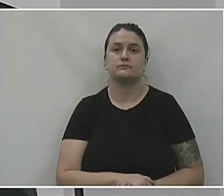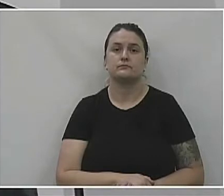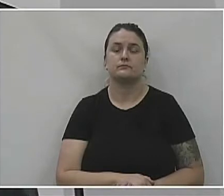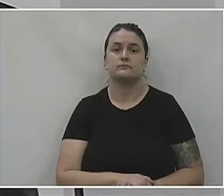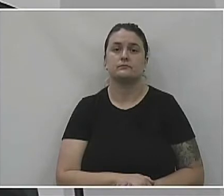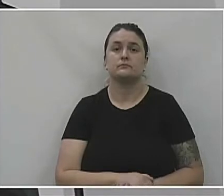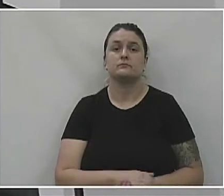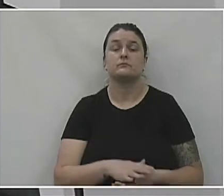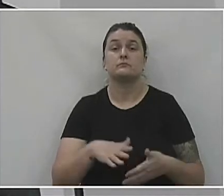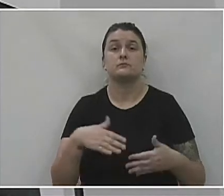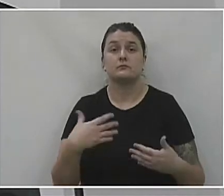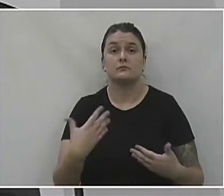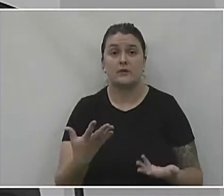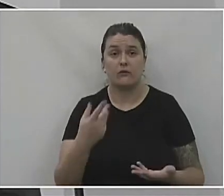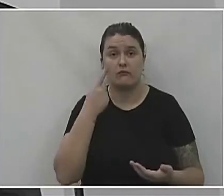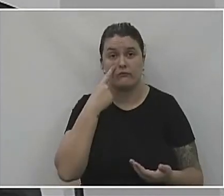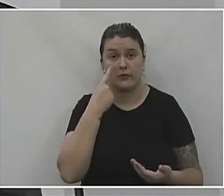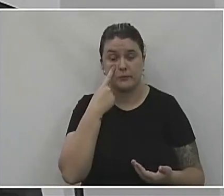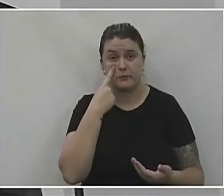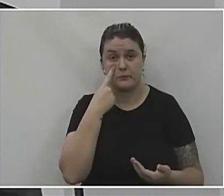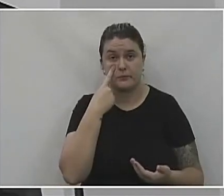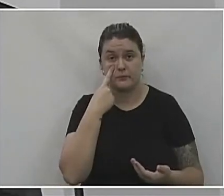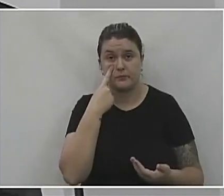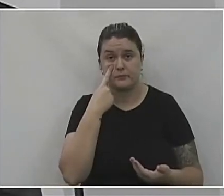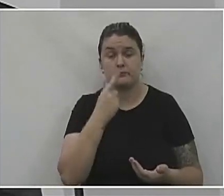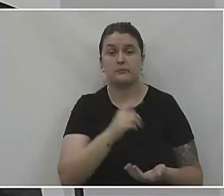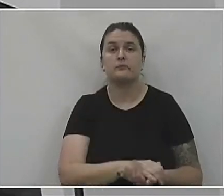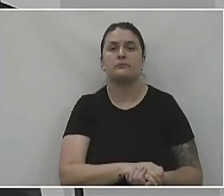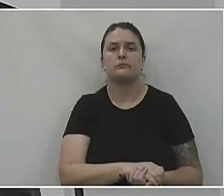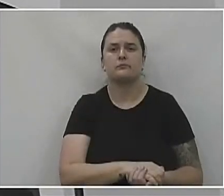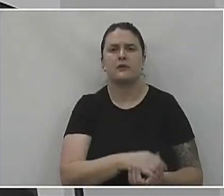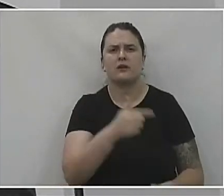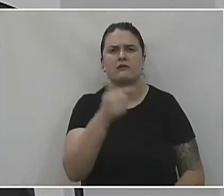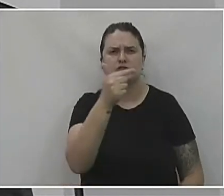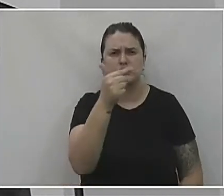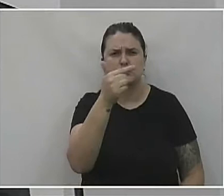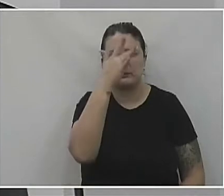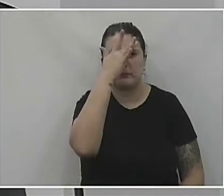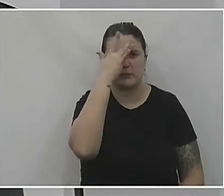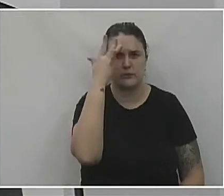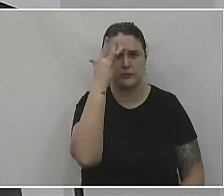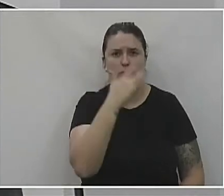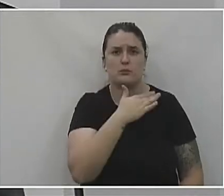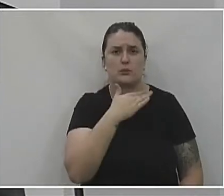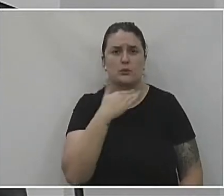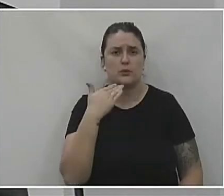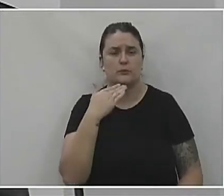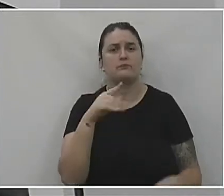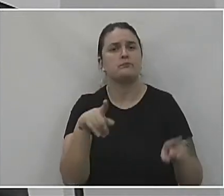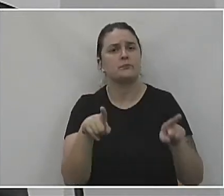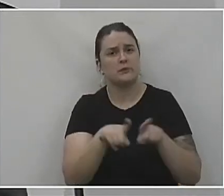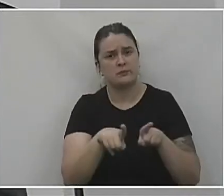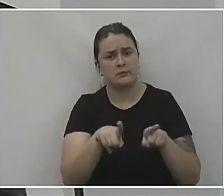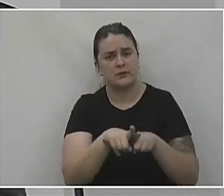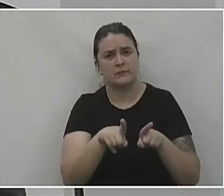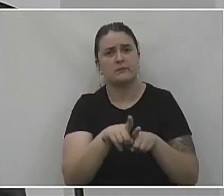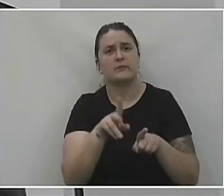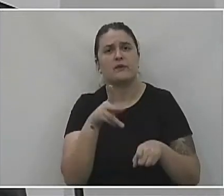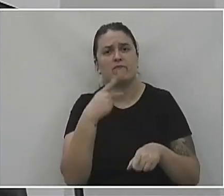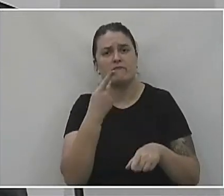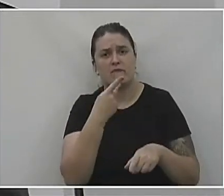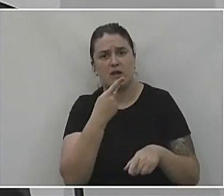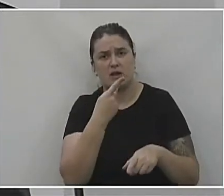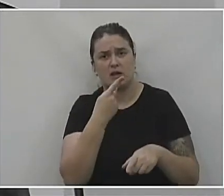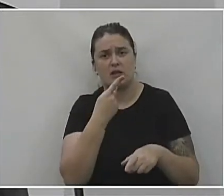Essa questão aqui dos 22 óbitos, também colocamos essa situação